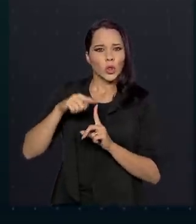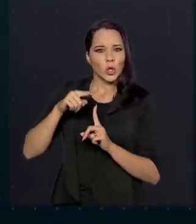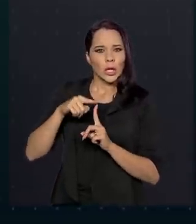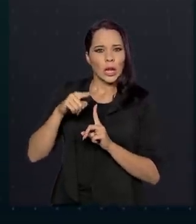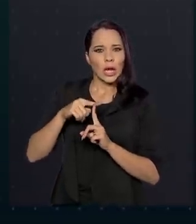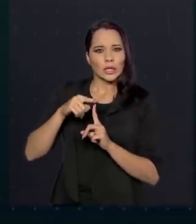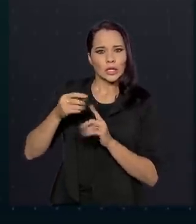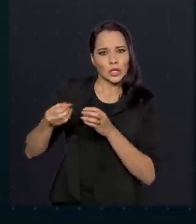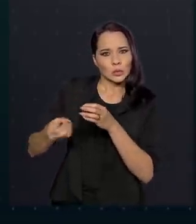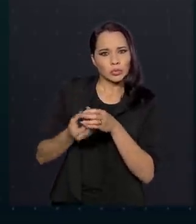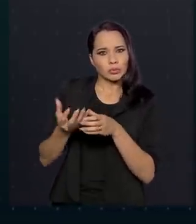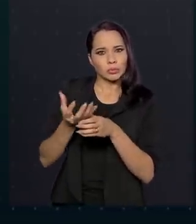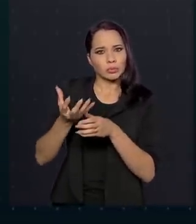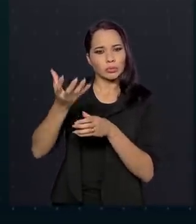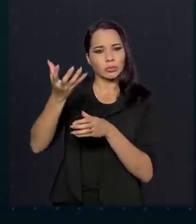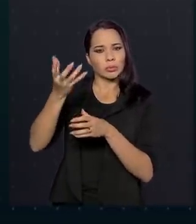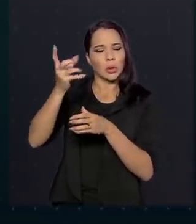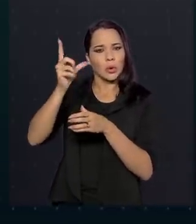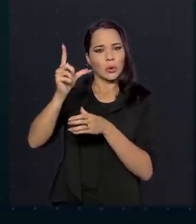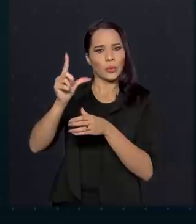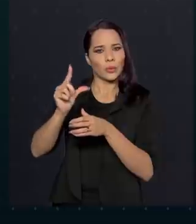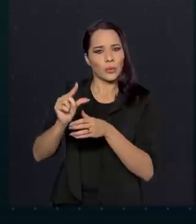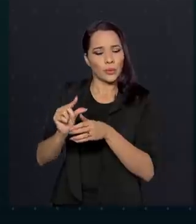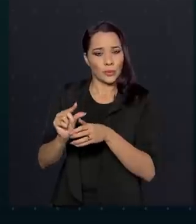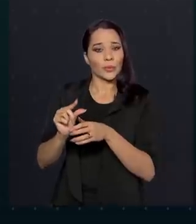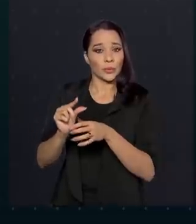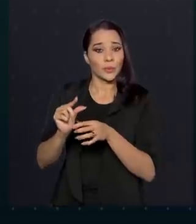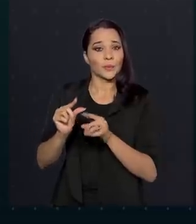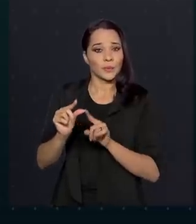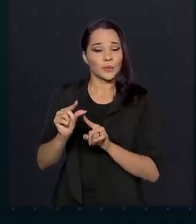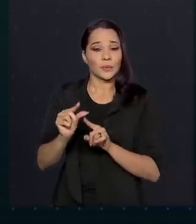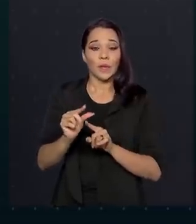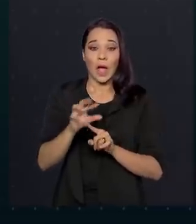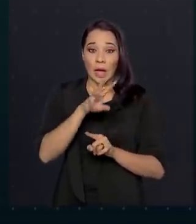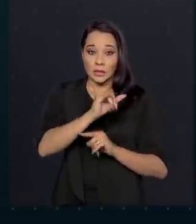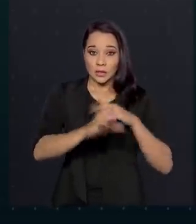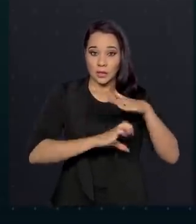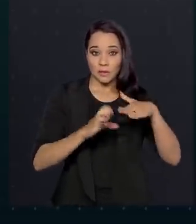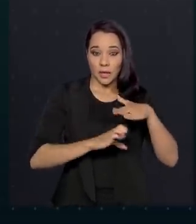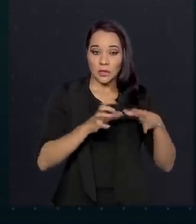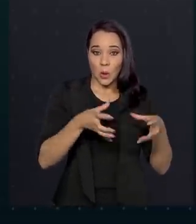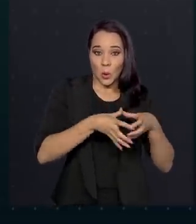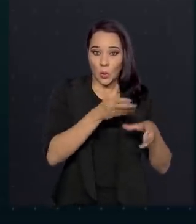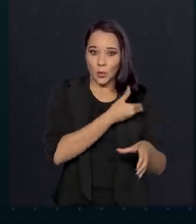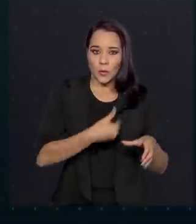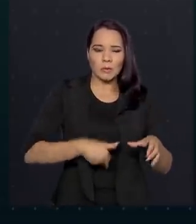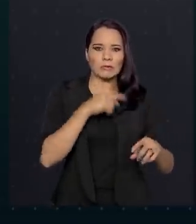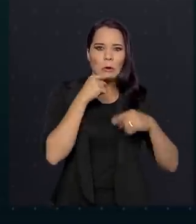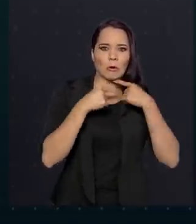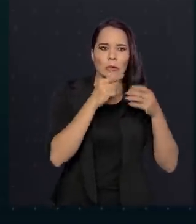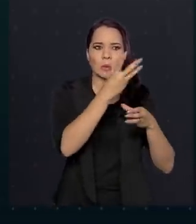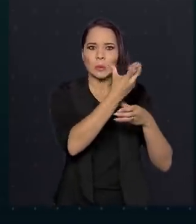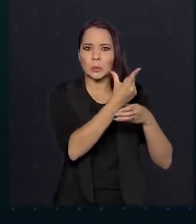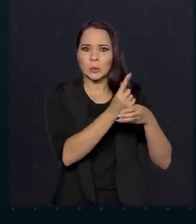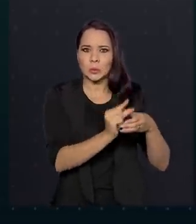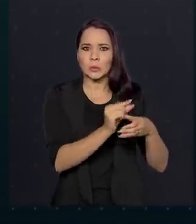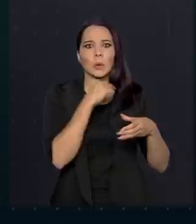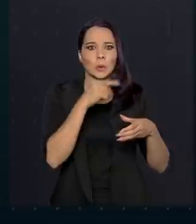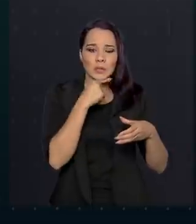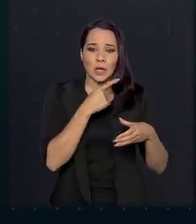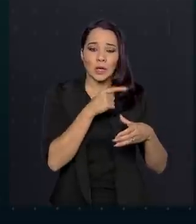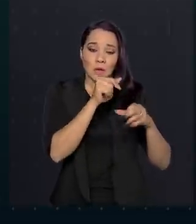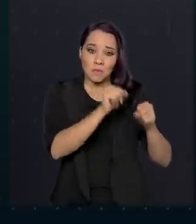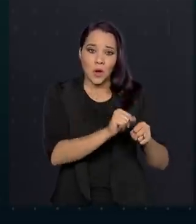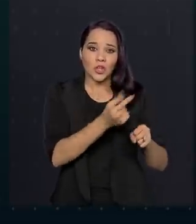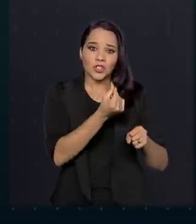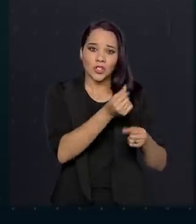gás carbônico que deixou de ser emitida na atmosfera. Quando uma empresa ou órgão público não consegue reduzir as emissões, pode